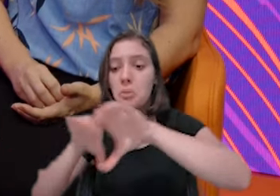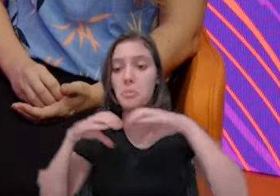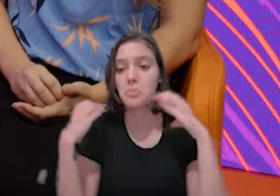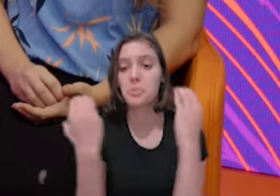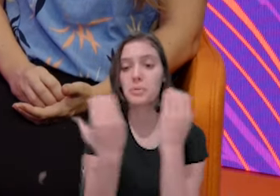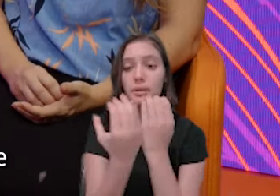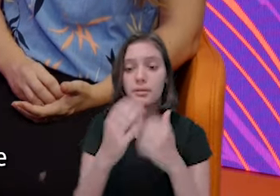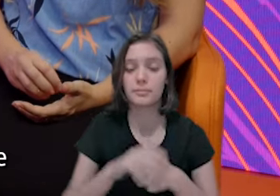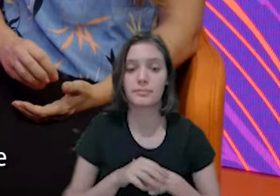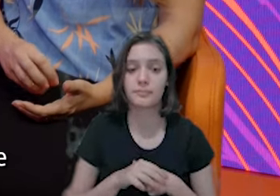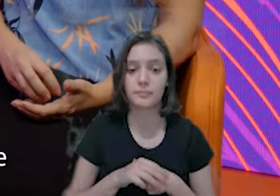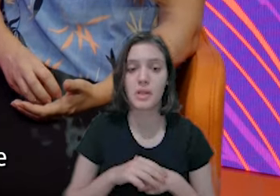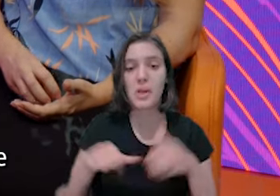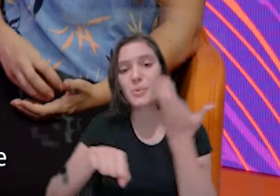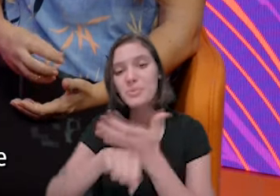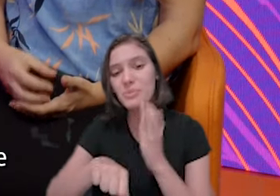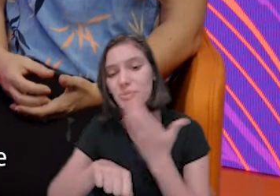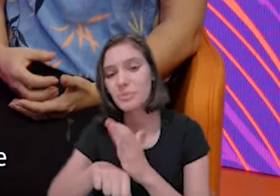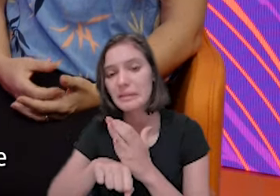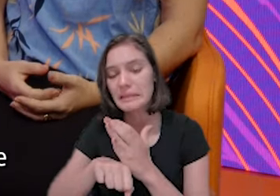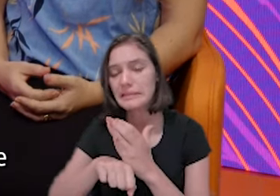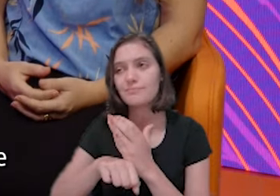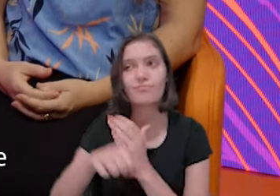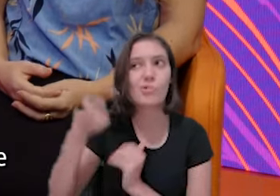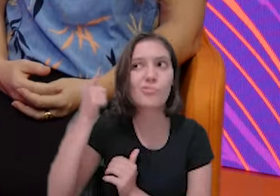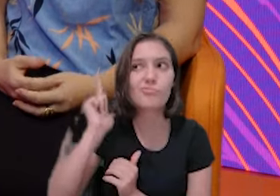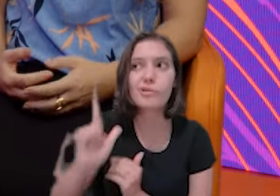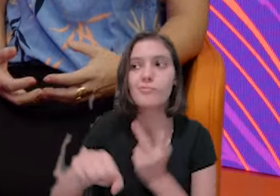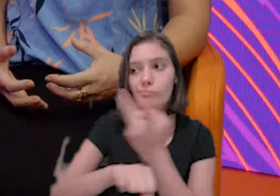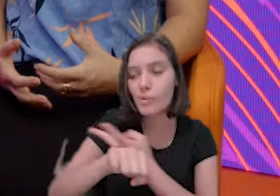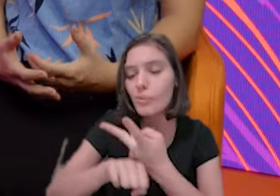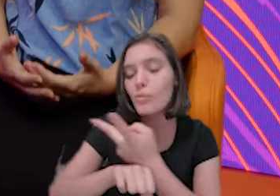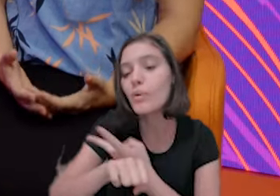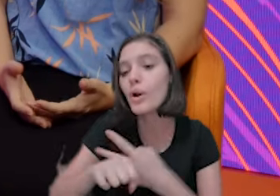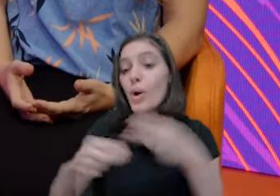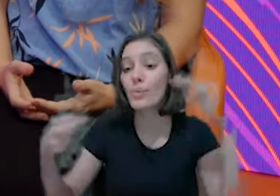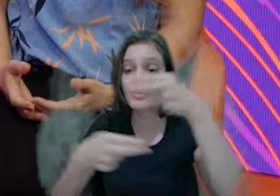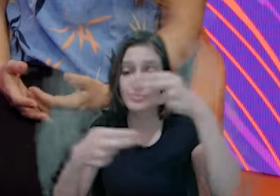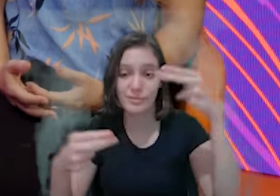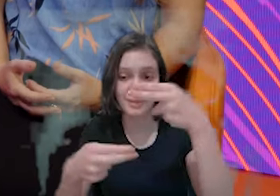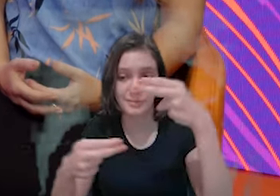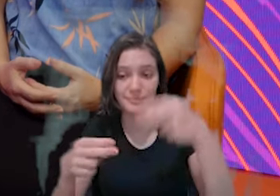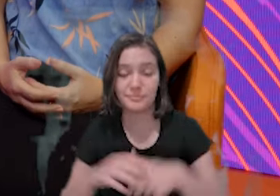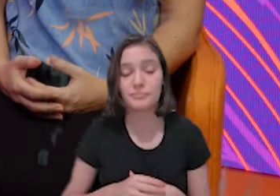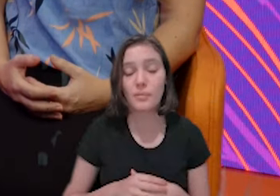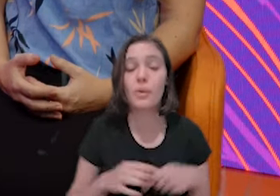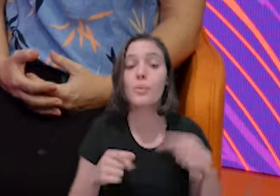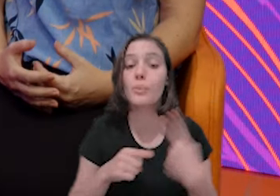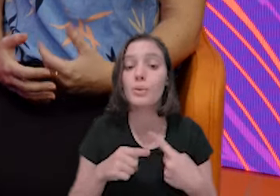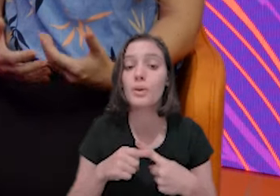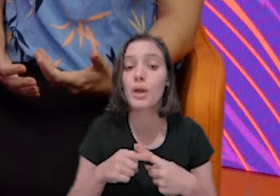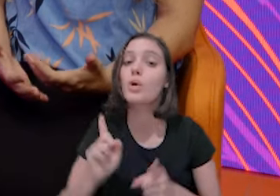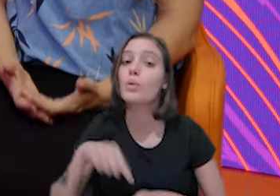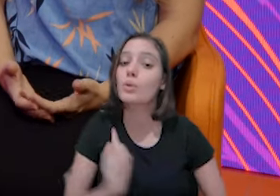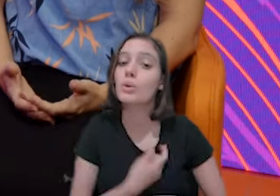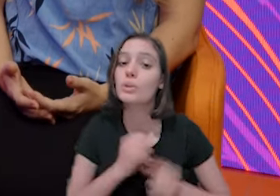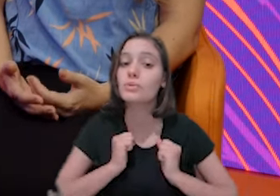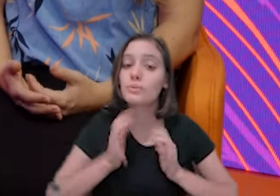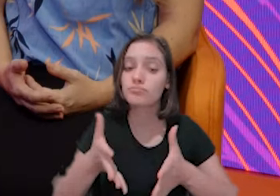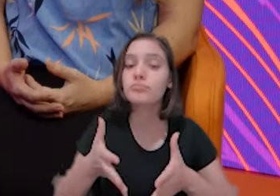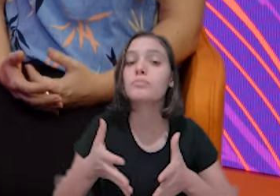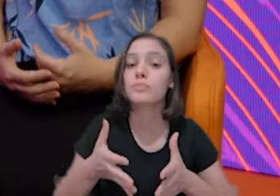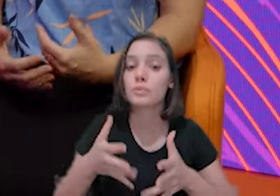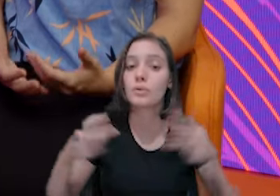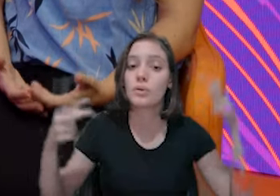forma direta. Então, o exercício que a gente tem como Sebrae é procurar parceiros que nos abram portas